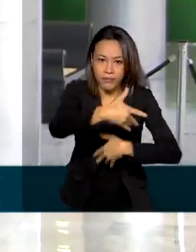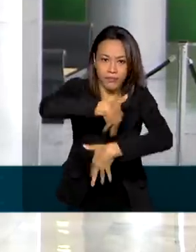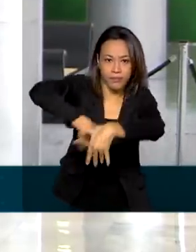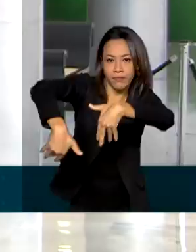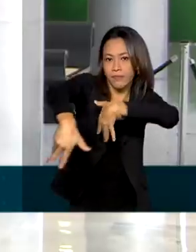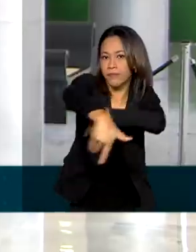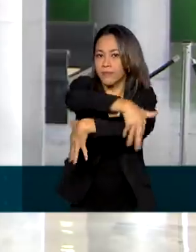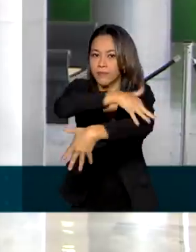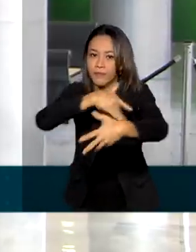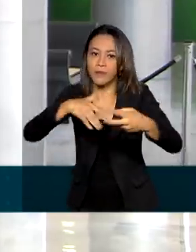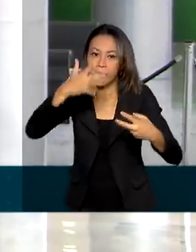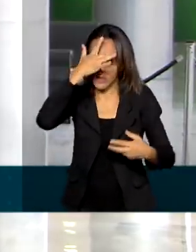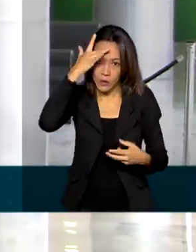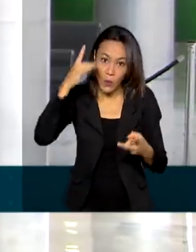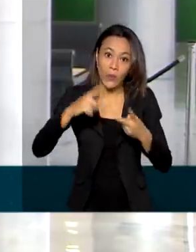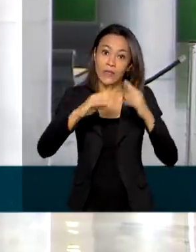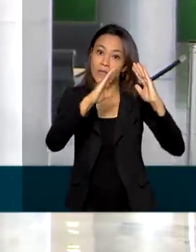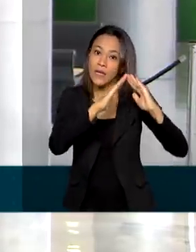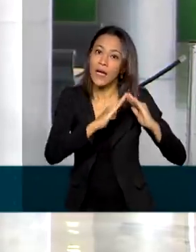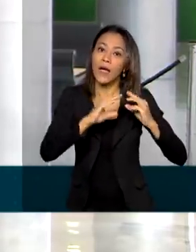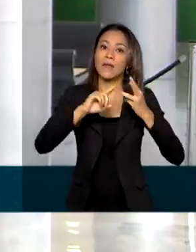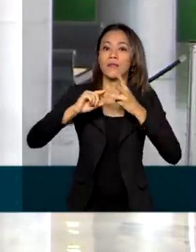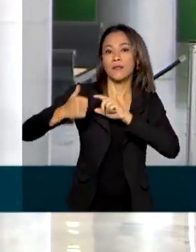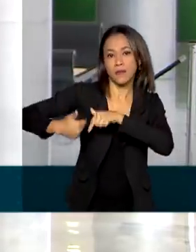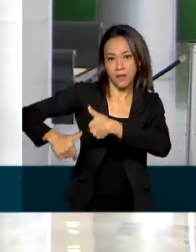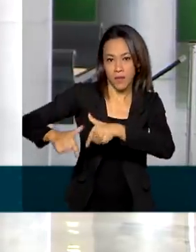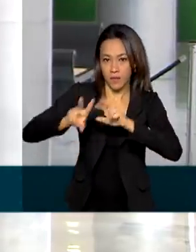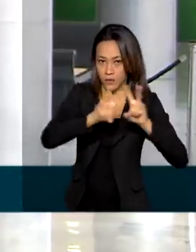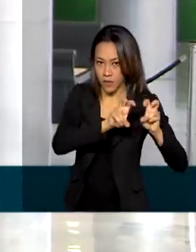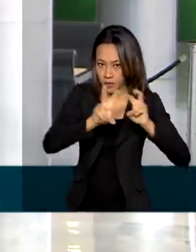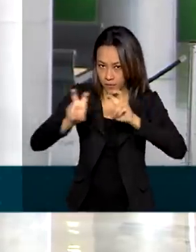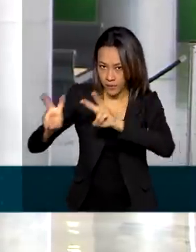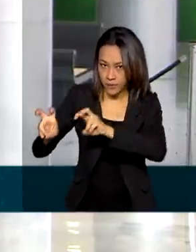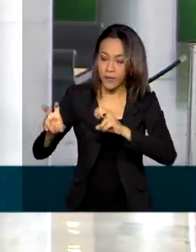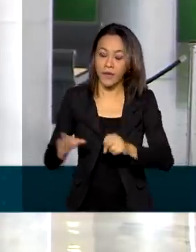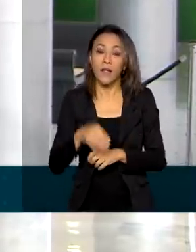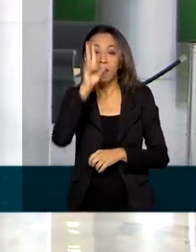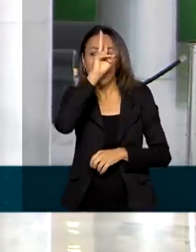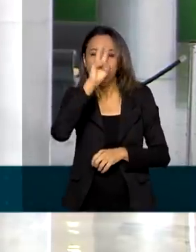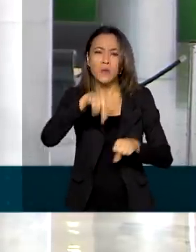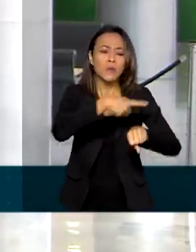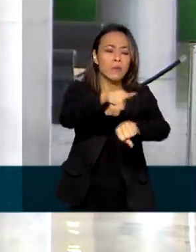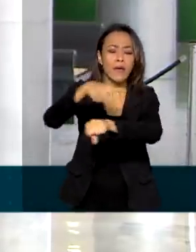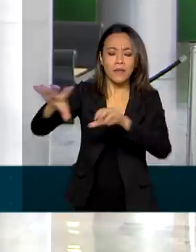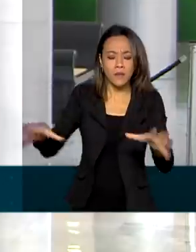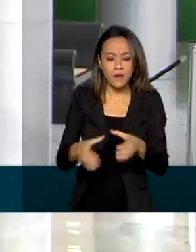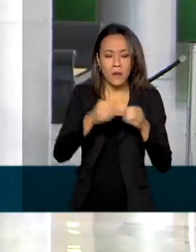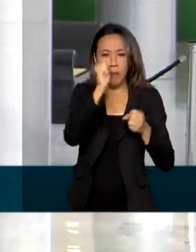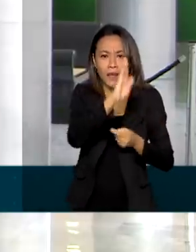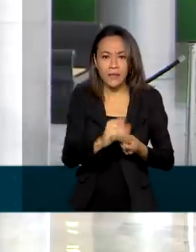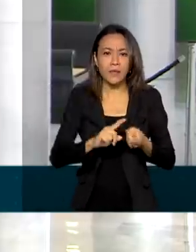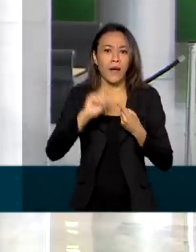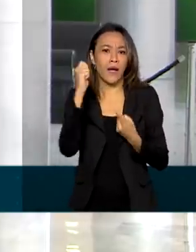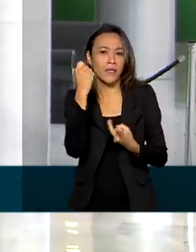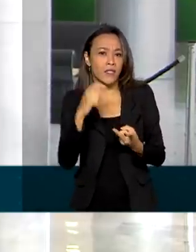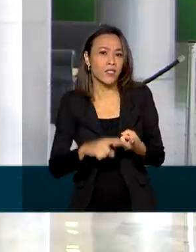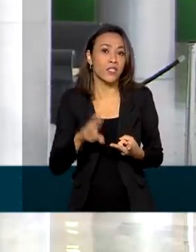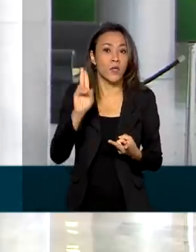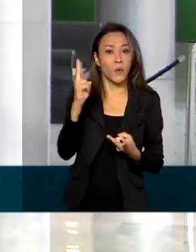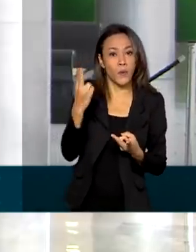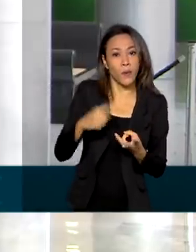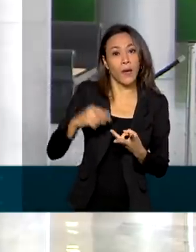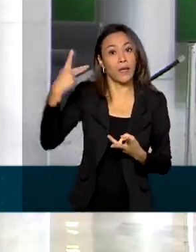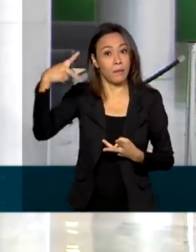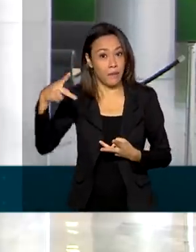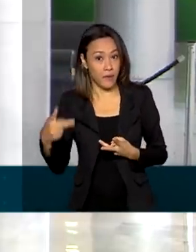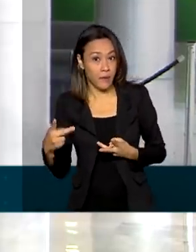residência e também trabalho. Lembrando que os países que formam o Mercosul são o Brasil, a Argentina, Uruguai